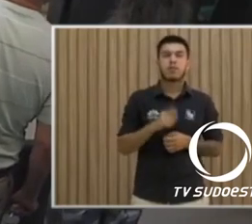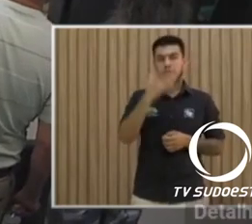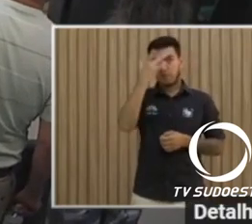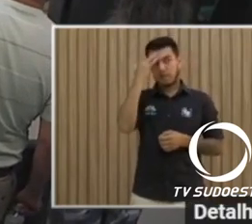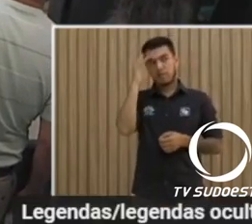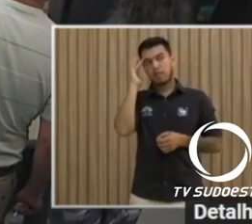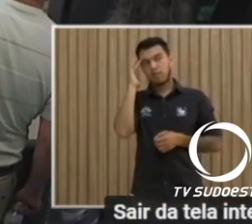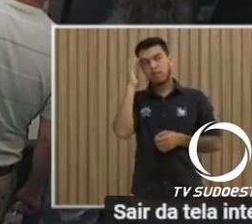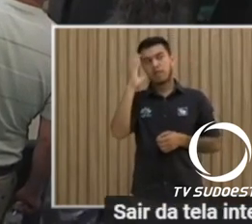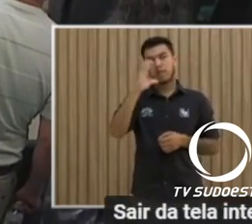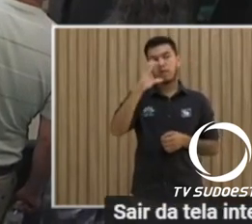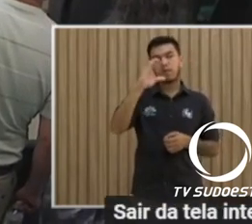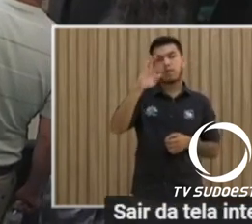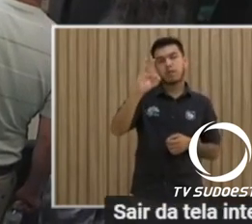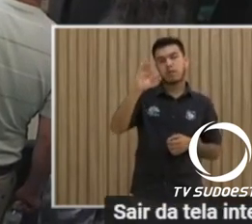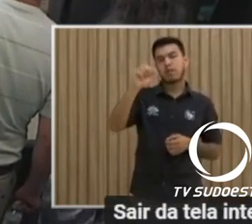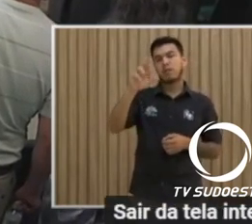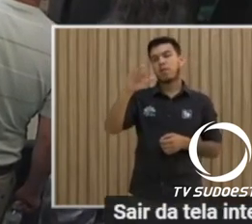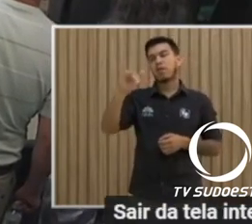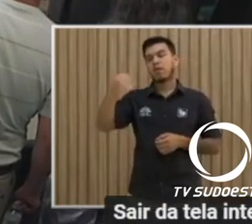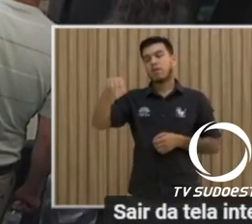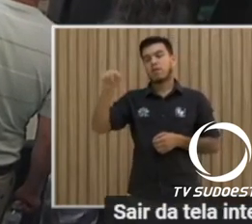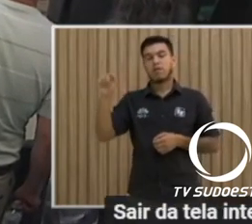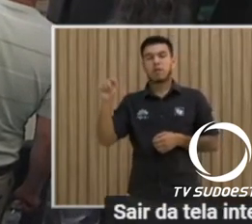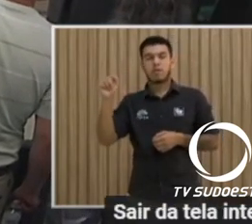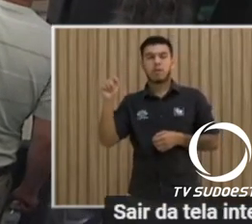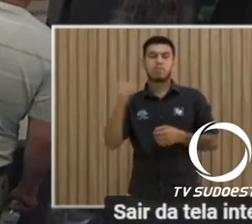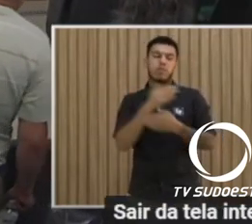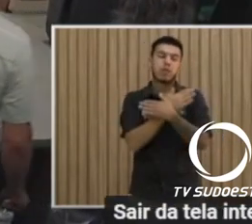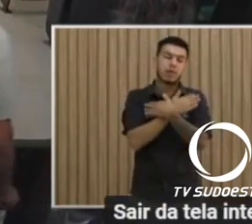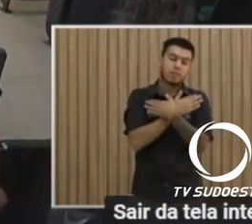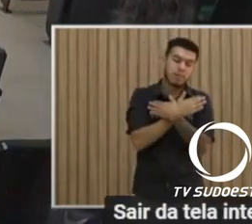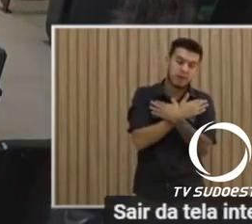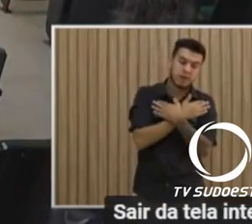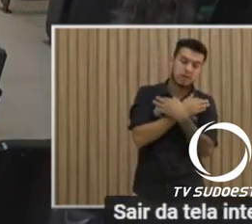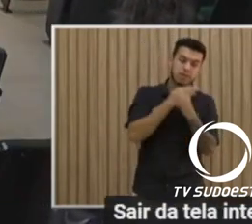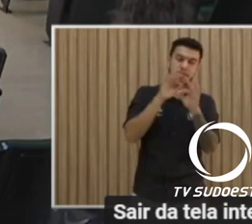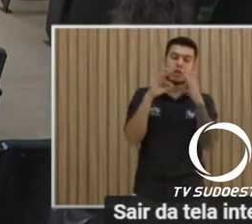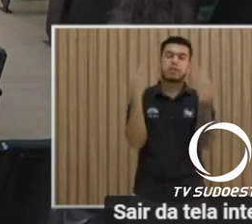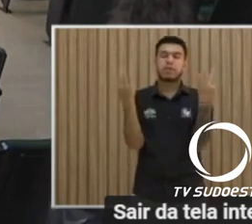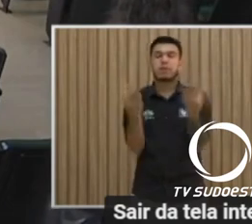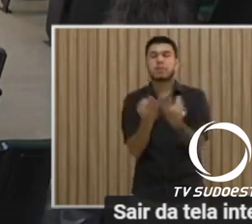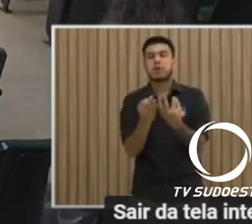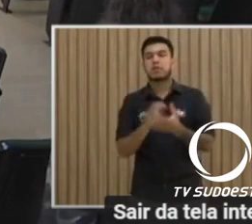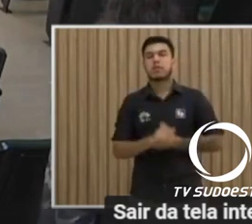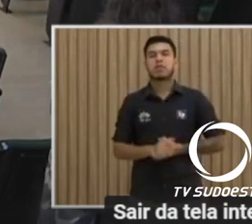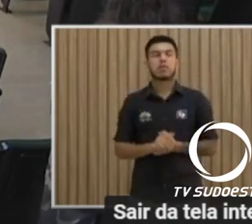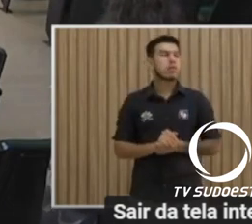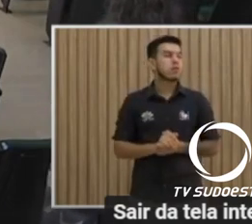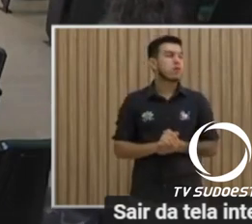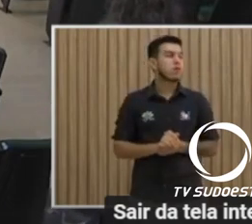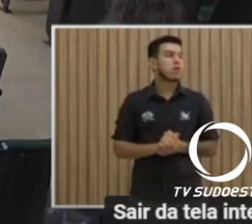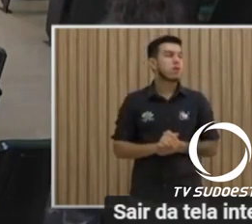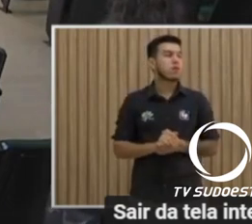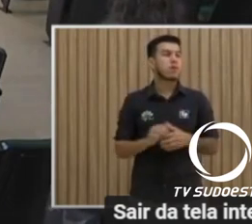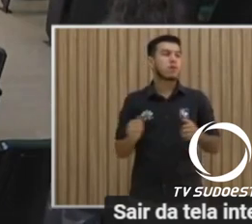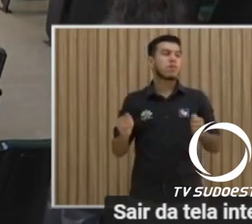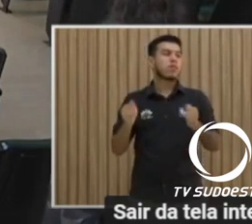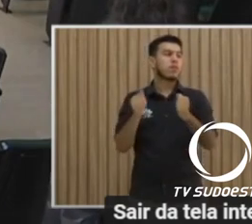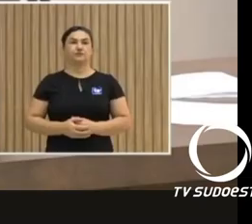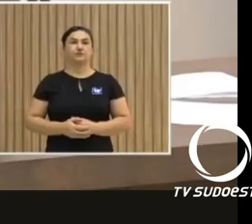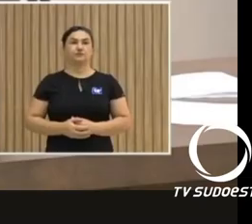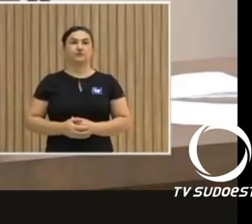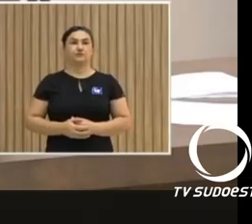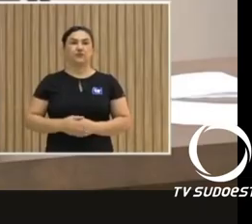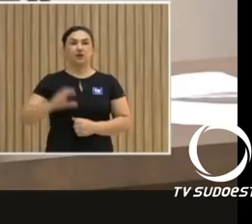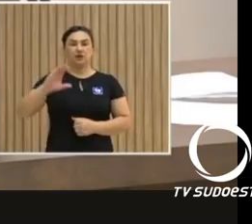A sessão que marcou o início dos trabalhos na Câmara Municipal de Pato Branco teve poucas matérias em pauta. Destaque para o projeto de